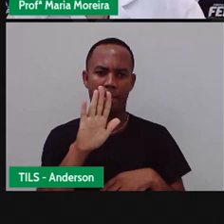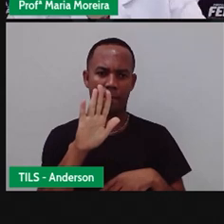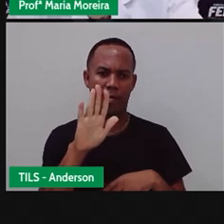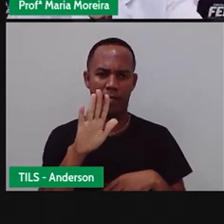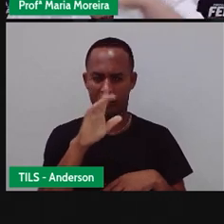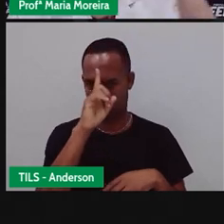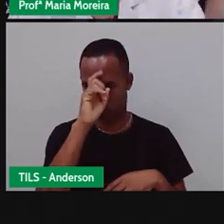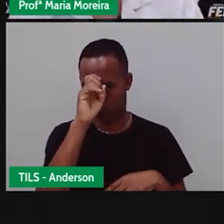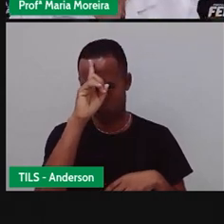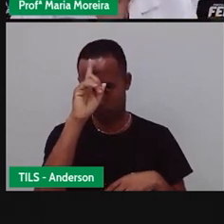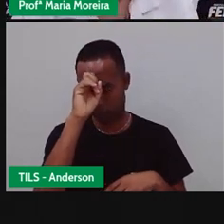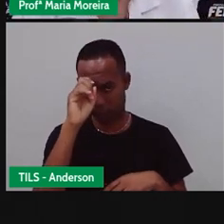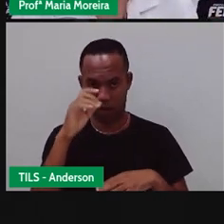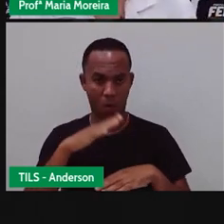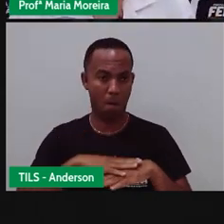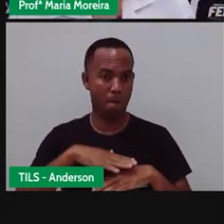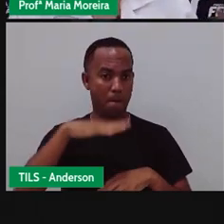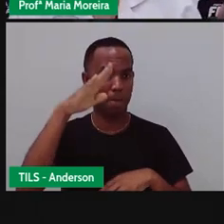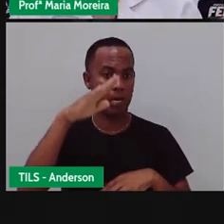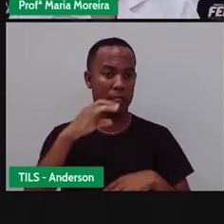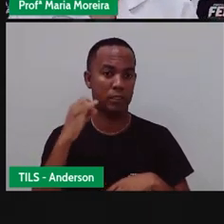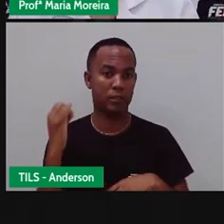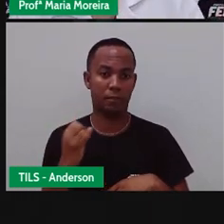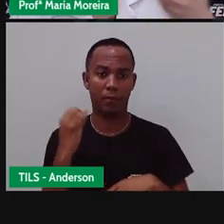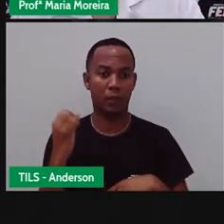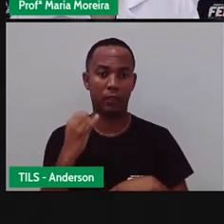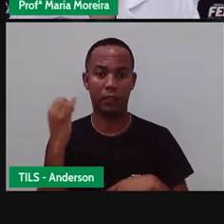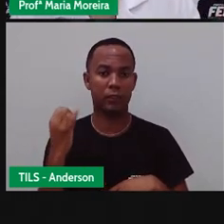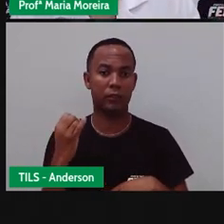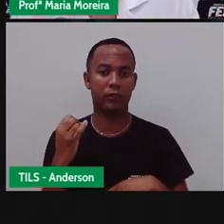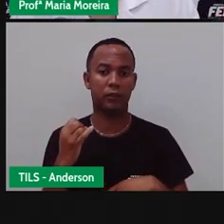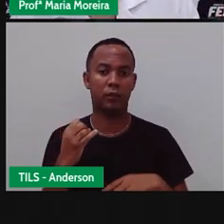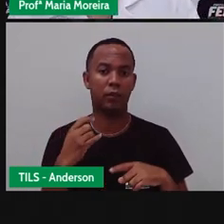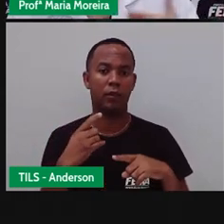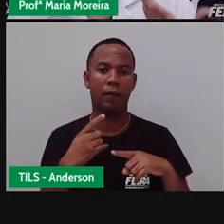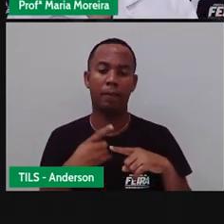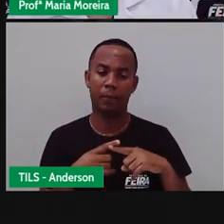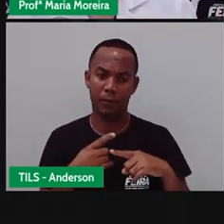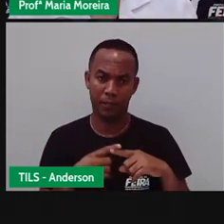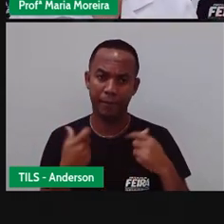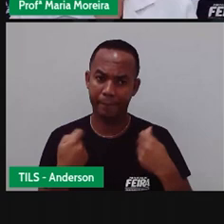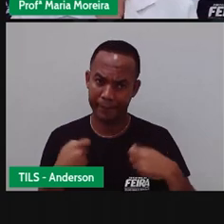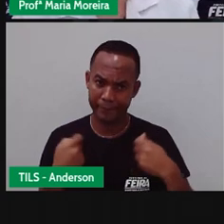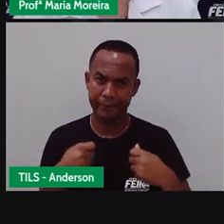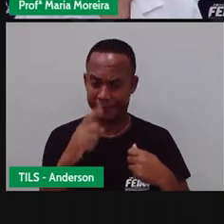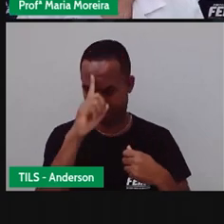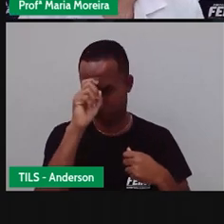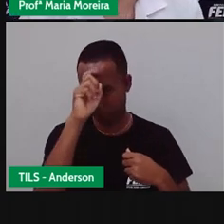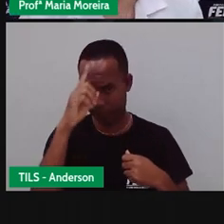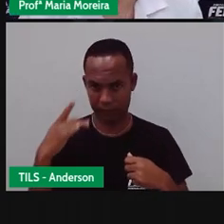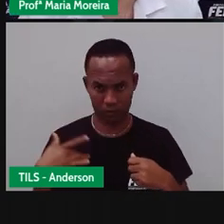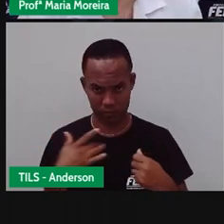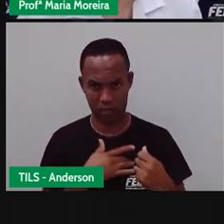hospitais são bem mais essenciais e não existe o quê? Cidade sem serviço de saúde.